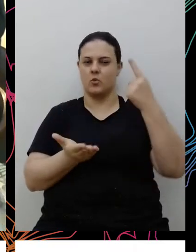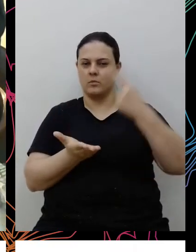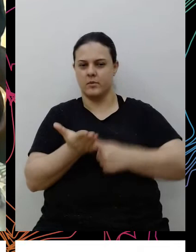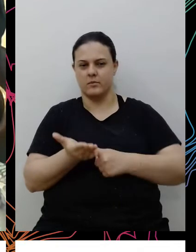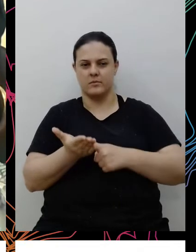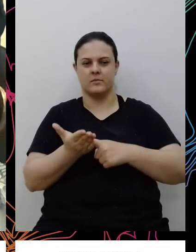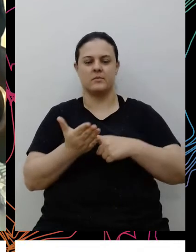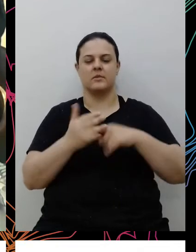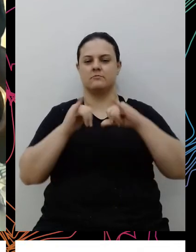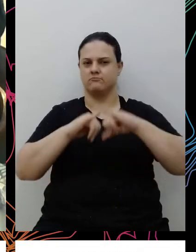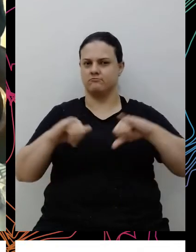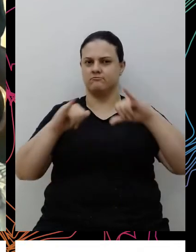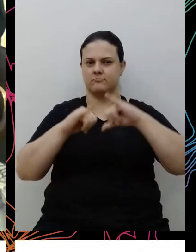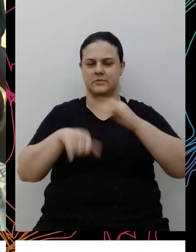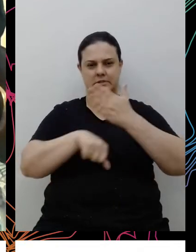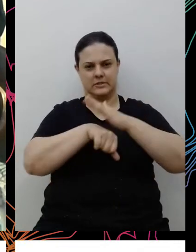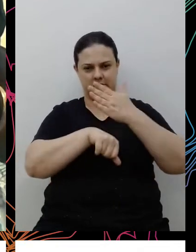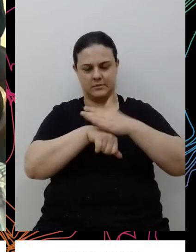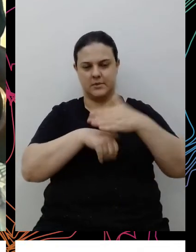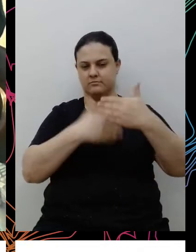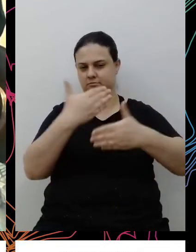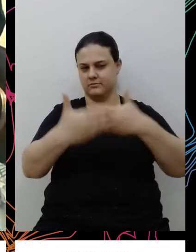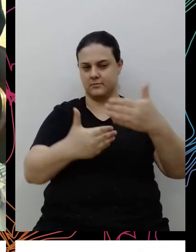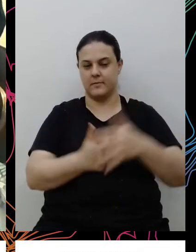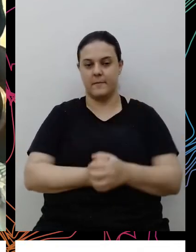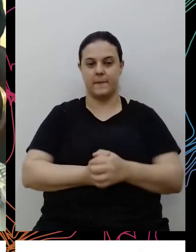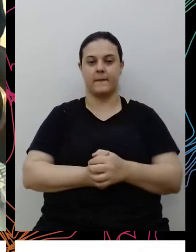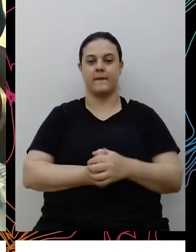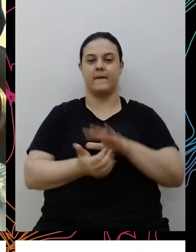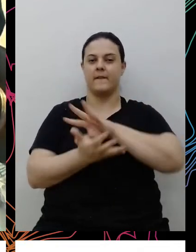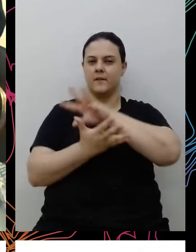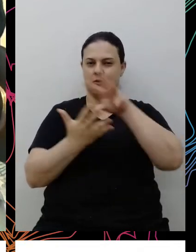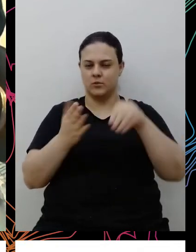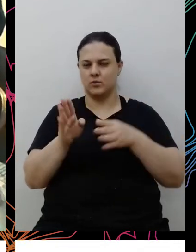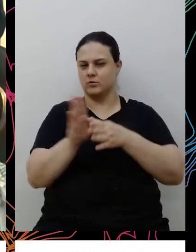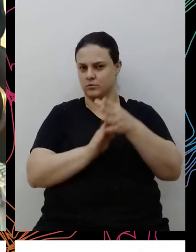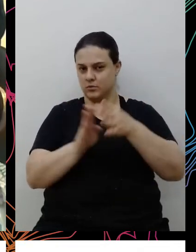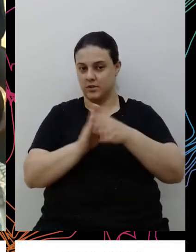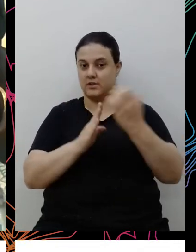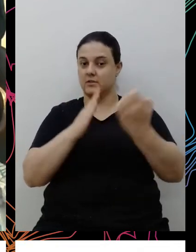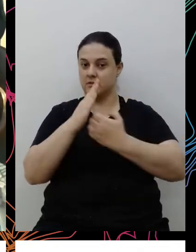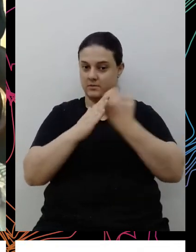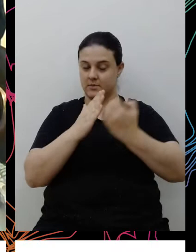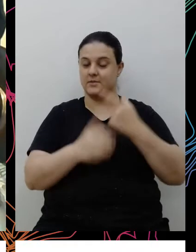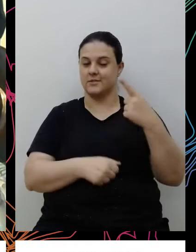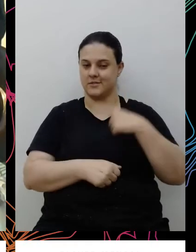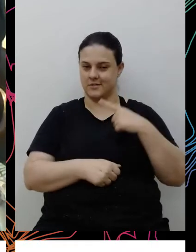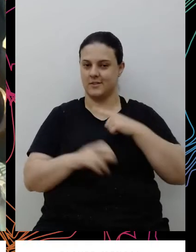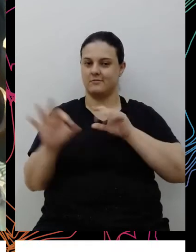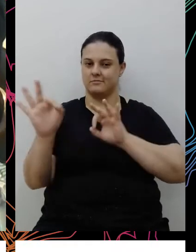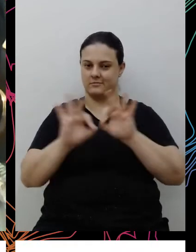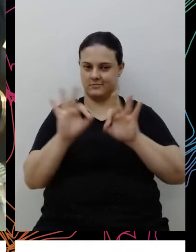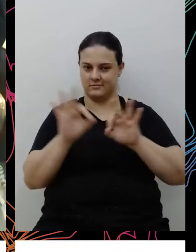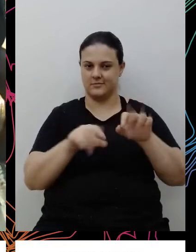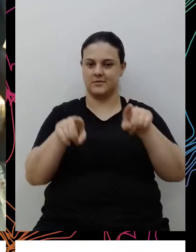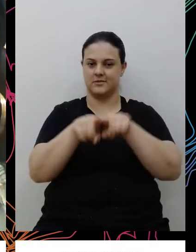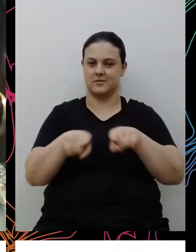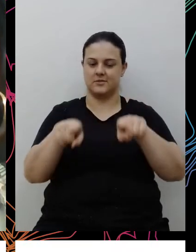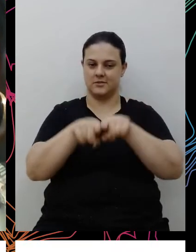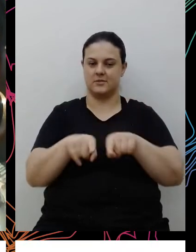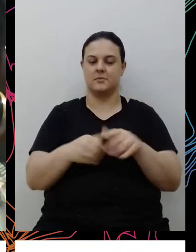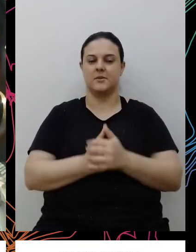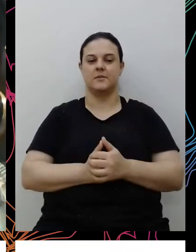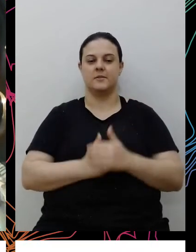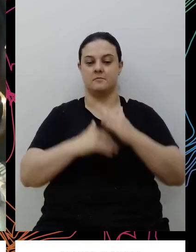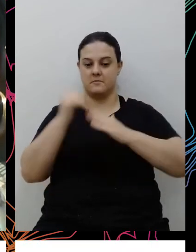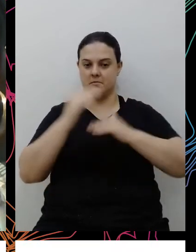a campanhas a treinamentos, né, tudo que a gente orienta as empresas normalmente a construírem no caminho de ações e práticas